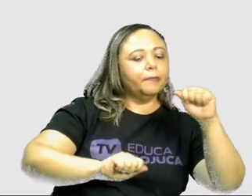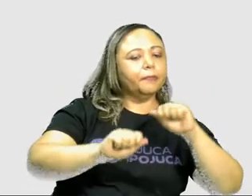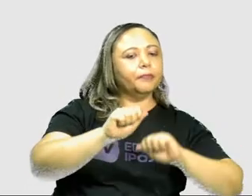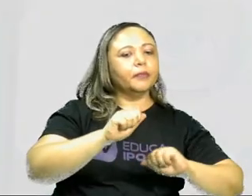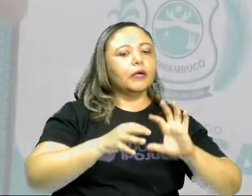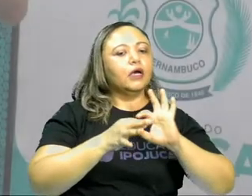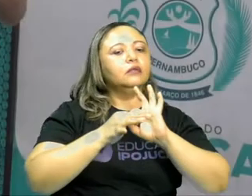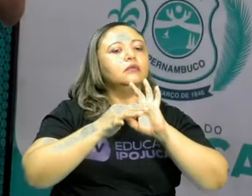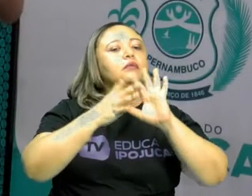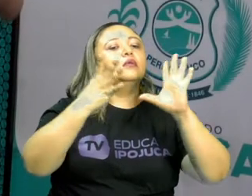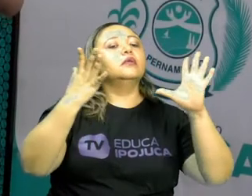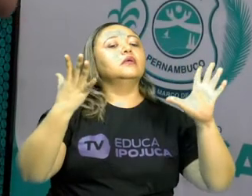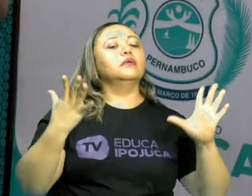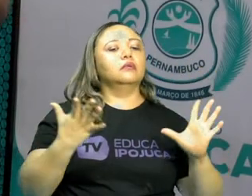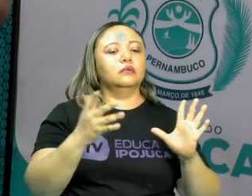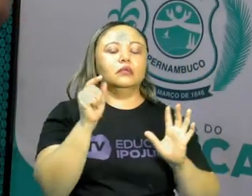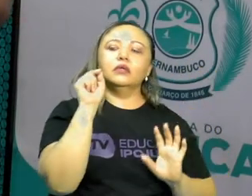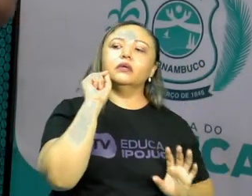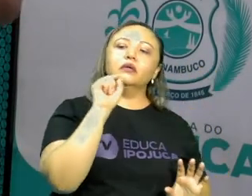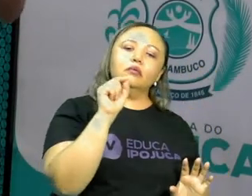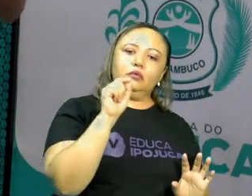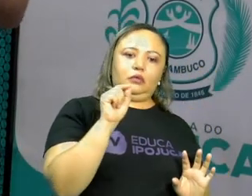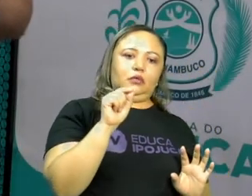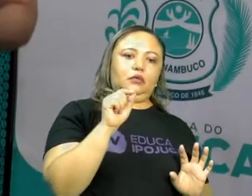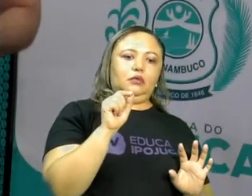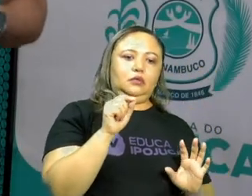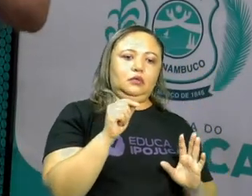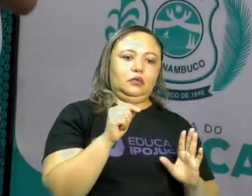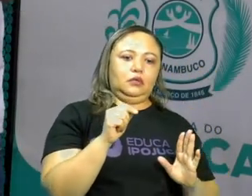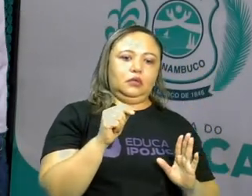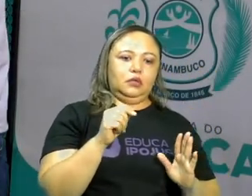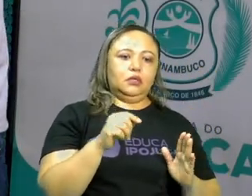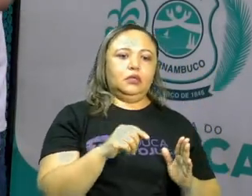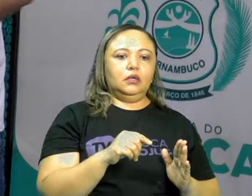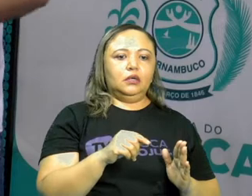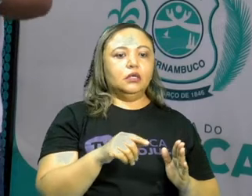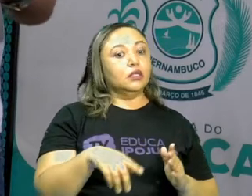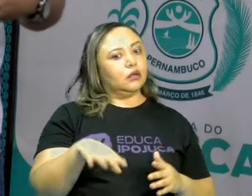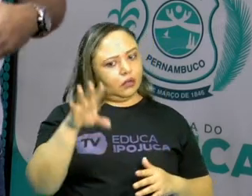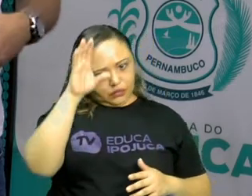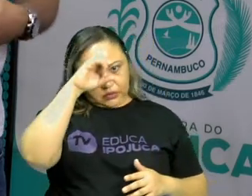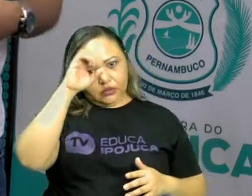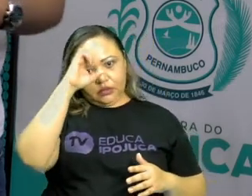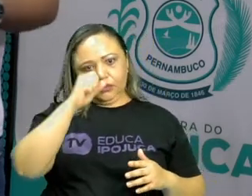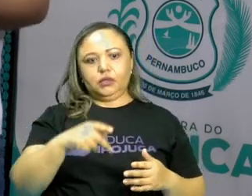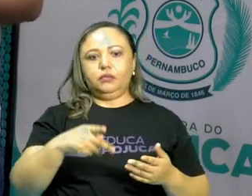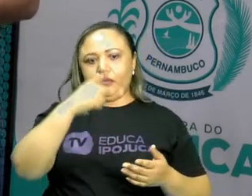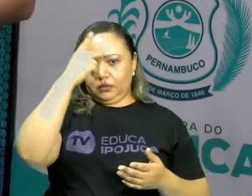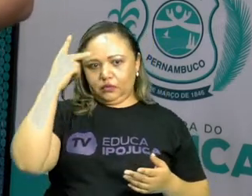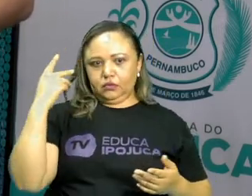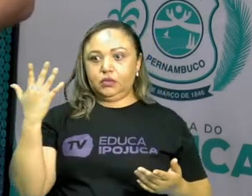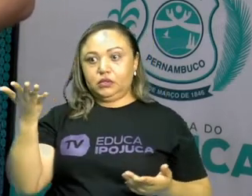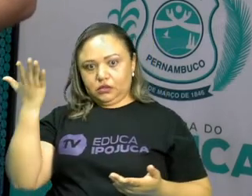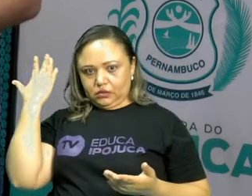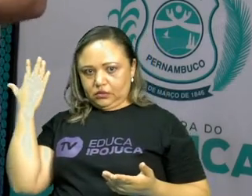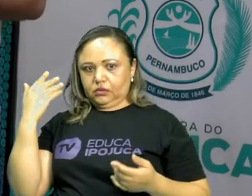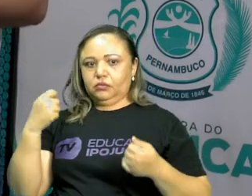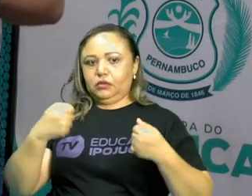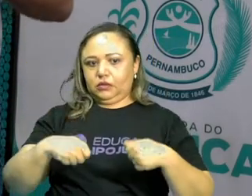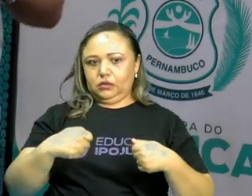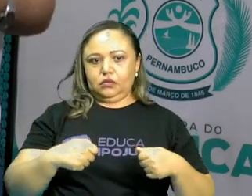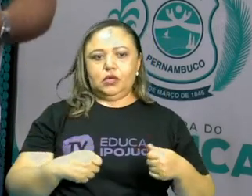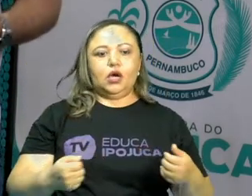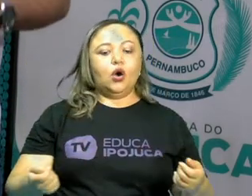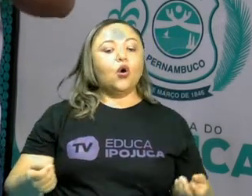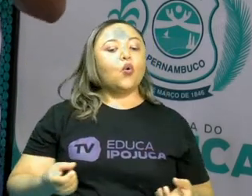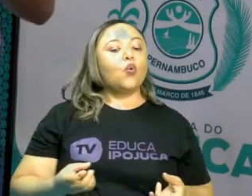uma das ideias defendidas era a do livre mercado. Que as pessoas deveriam comprar e vender os produtos que quisessem, sem